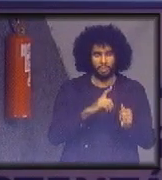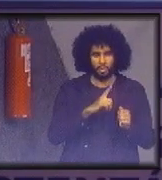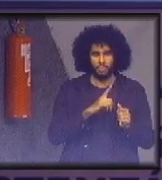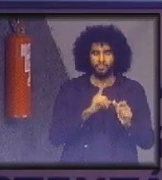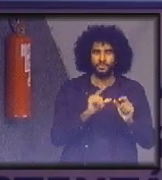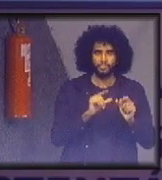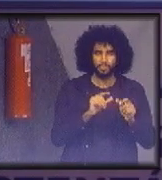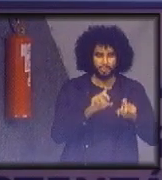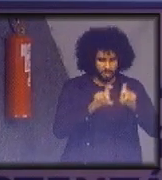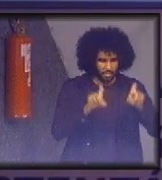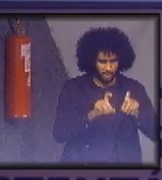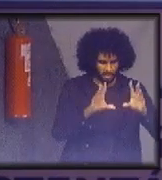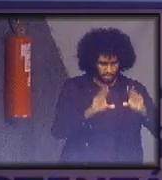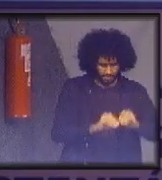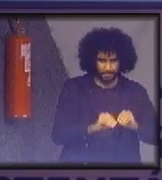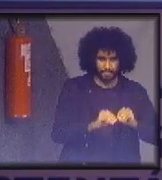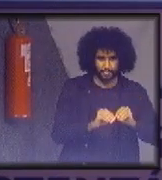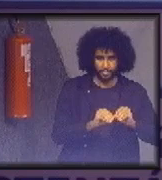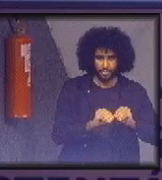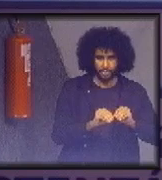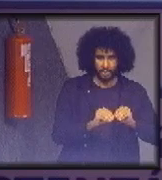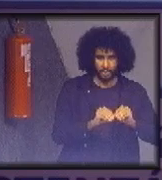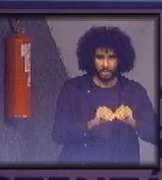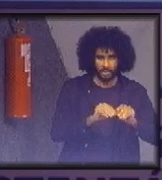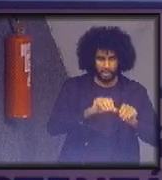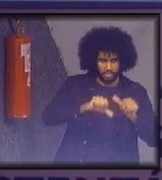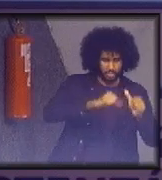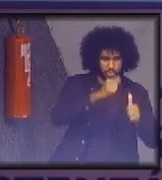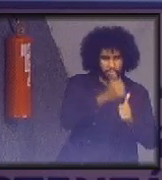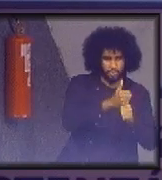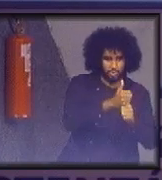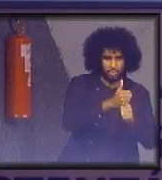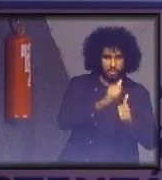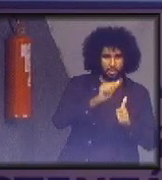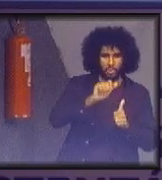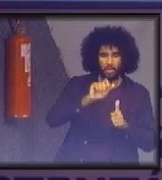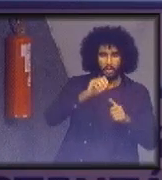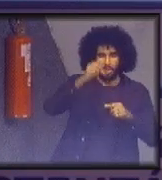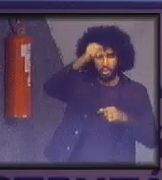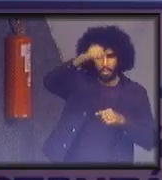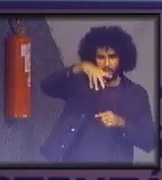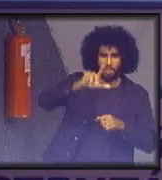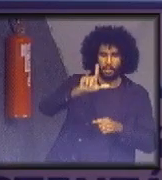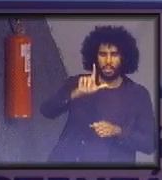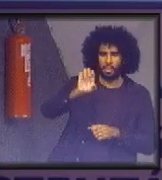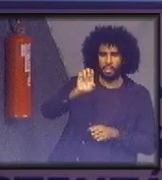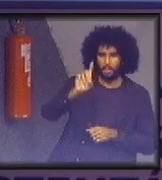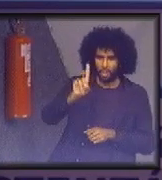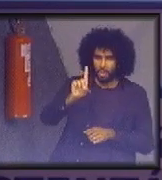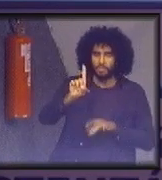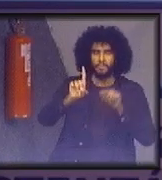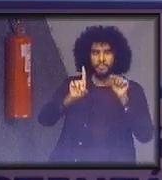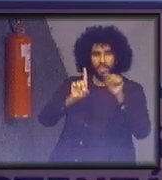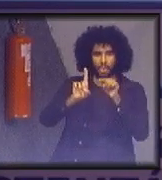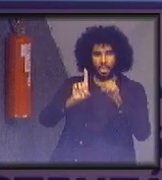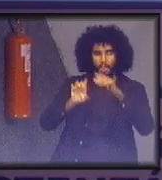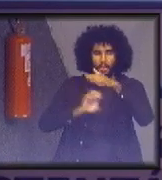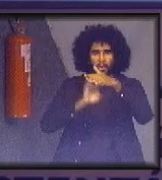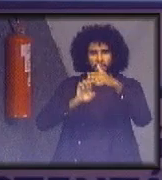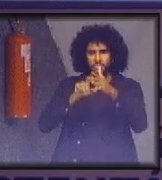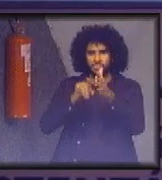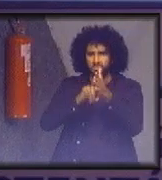final do expediente e substituiu lâmpadas fluorescentes por LED. Essa empresa, que é uma empresa de consultoria de porte grande,